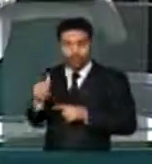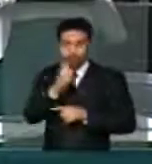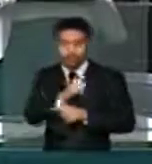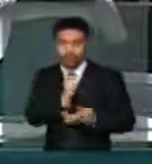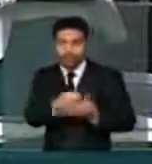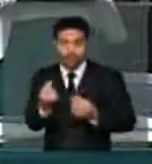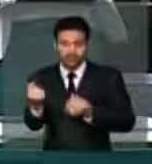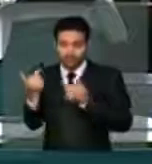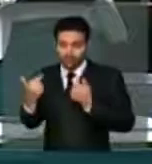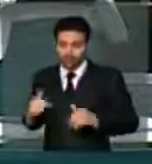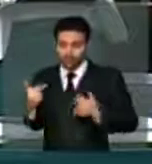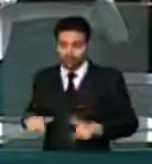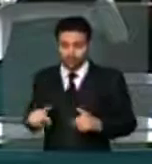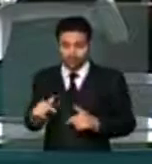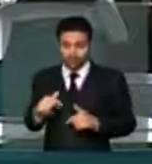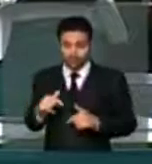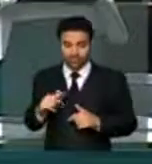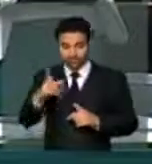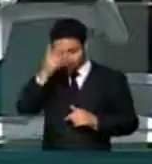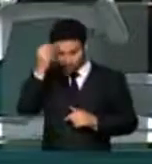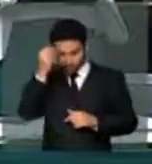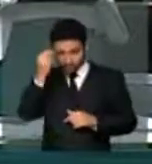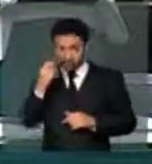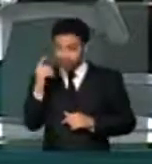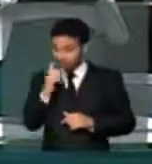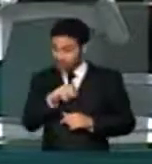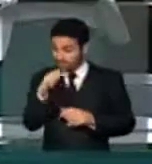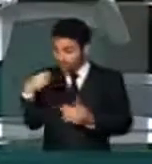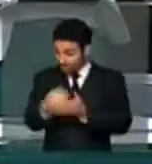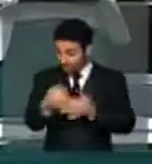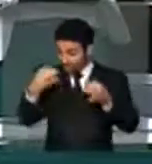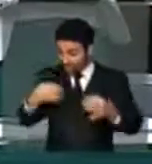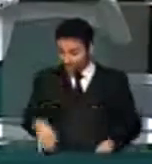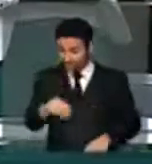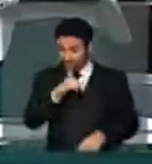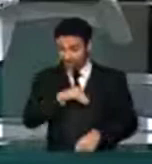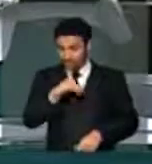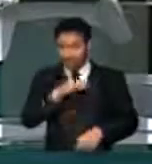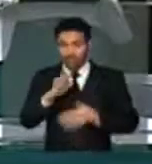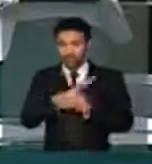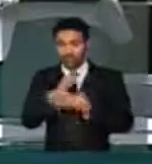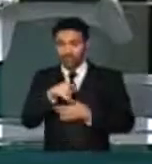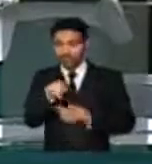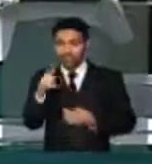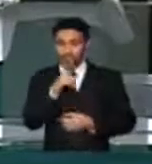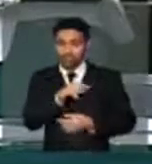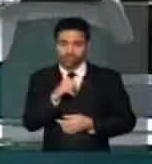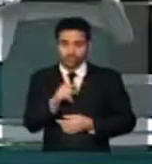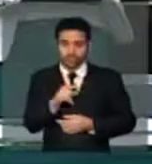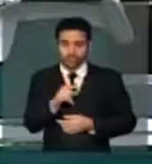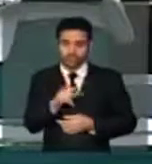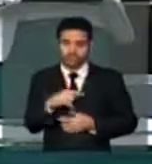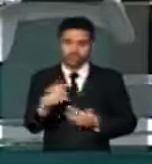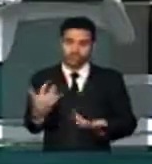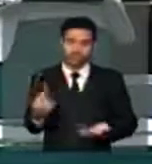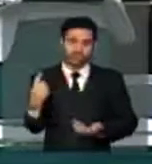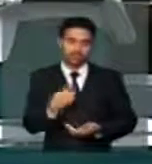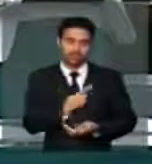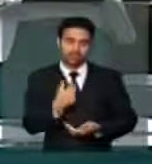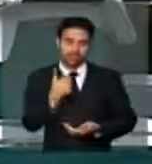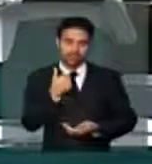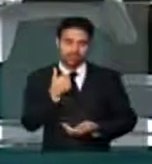Prefeitos hoje que ficam felizes quando chegam no final do mês e conseguem pagar a folha em dia. E outros que nem conseguem fazer isso. Nós não podemos admitir